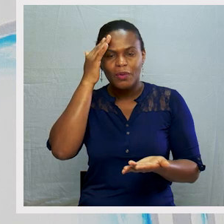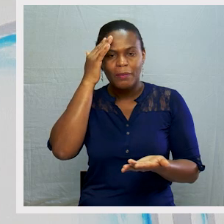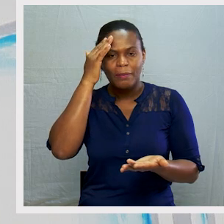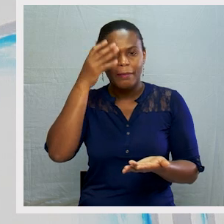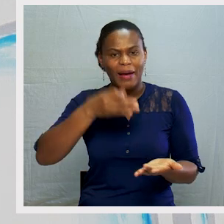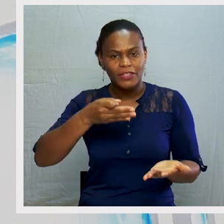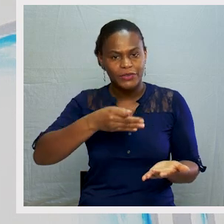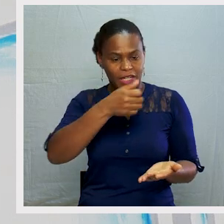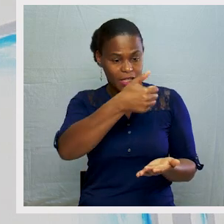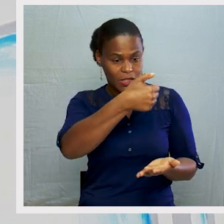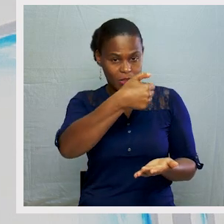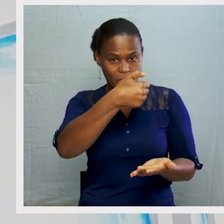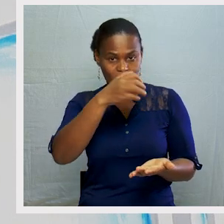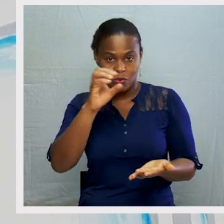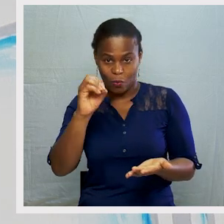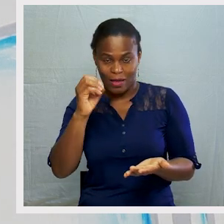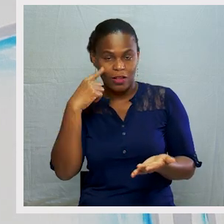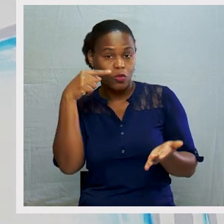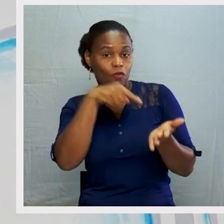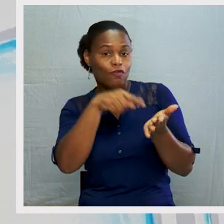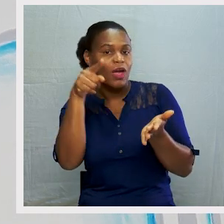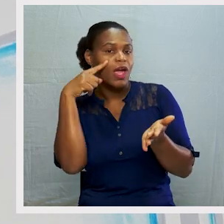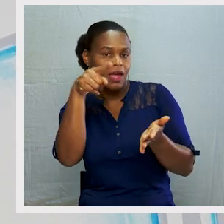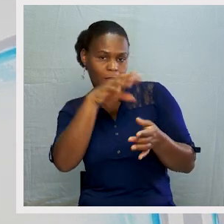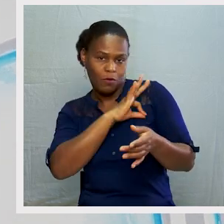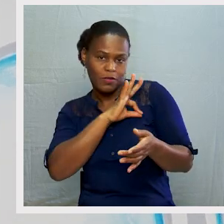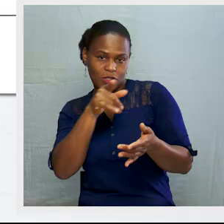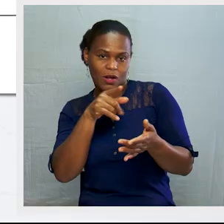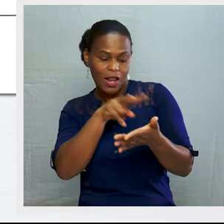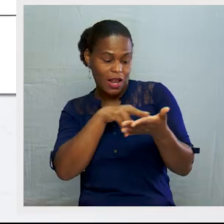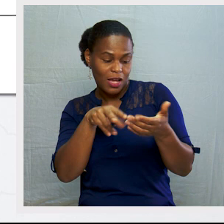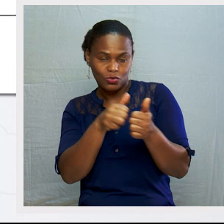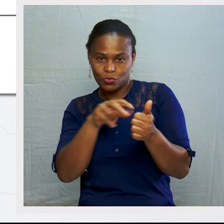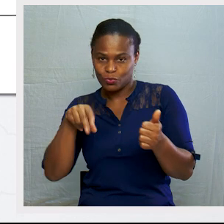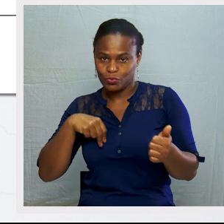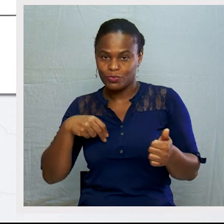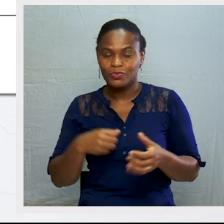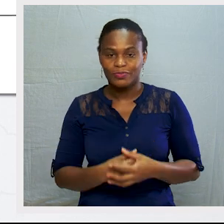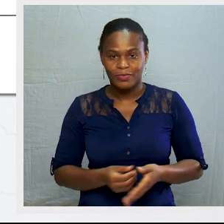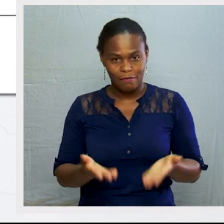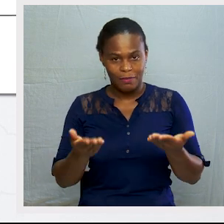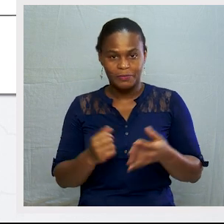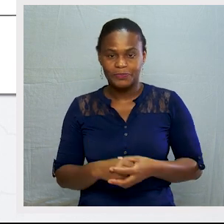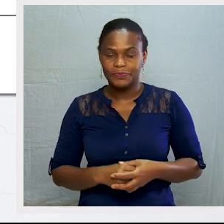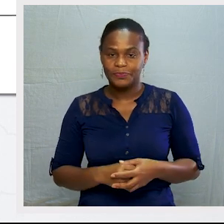50. Aqui, nesta página aqui. Leiam comigo. para